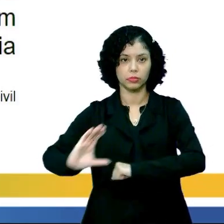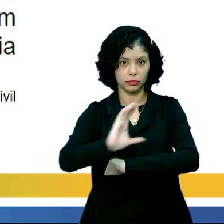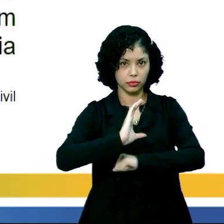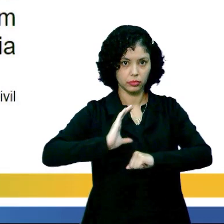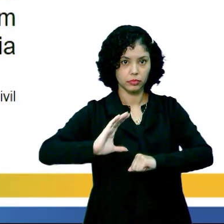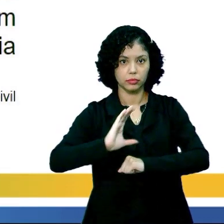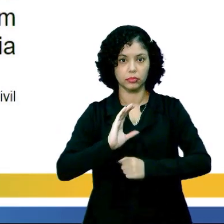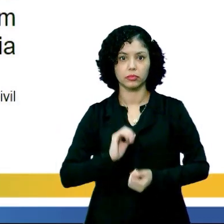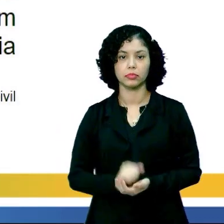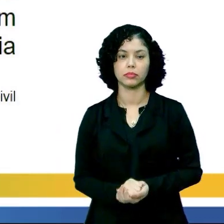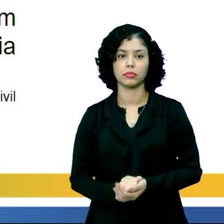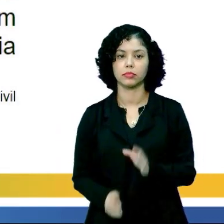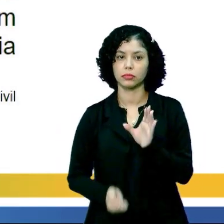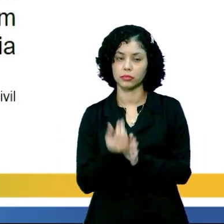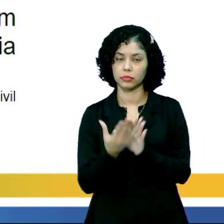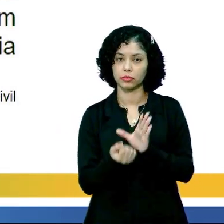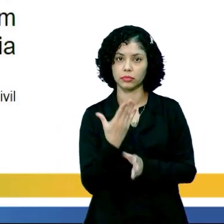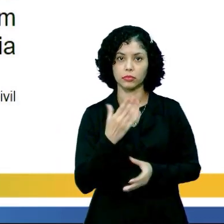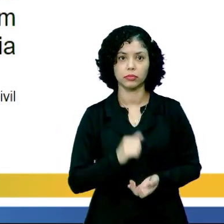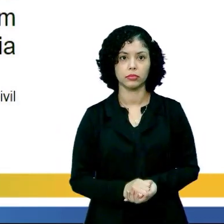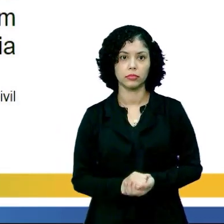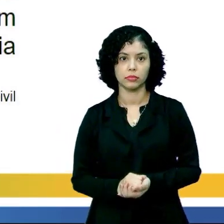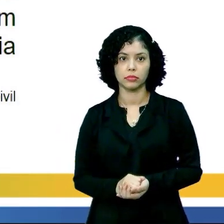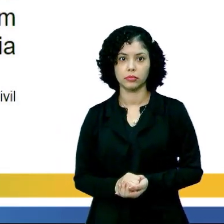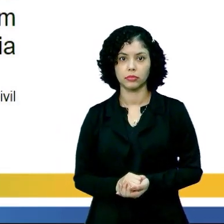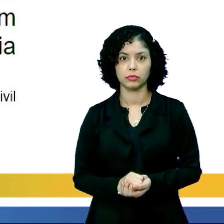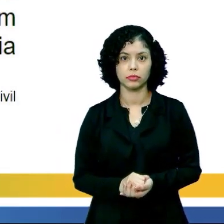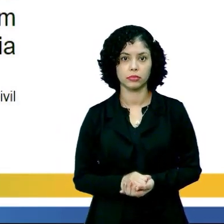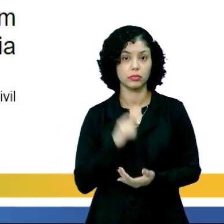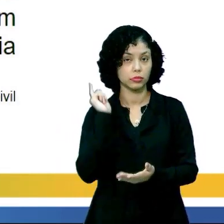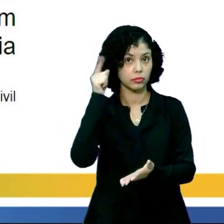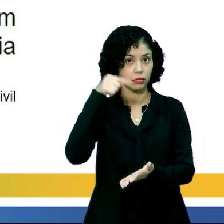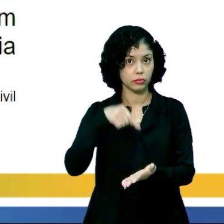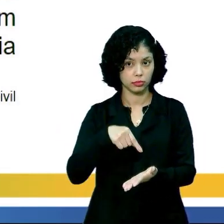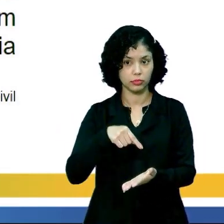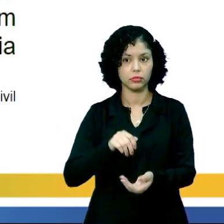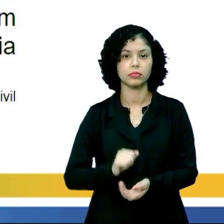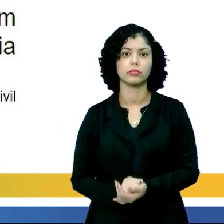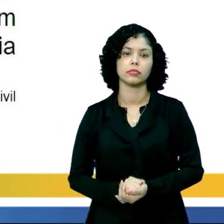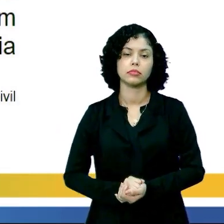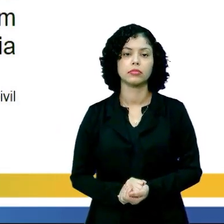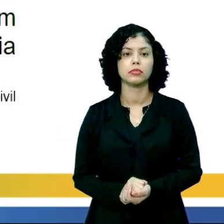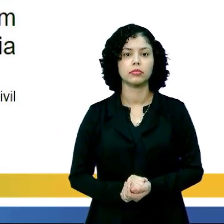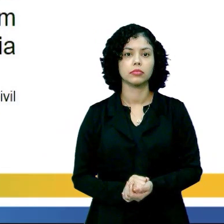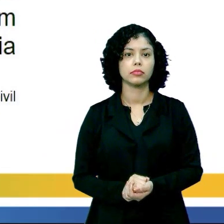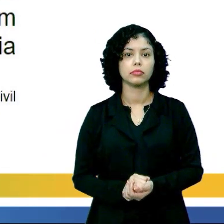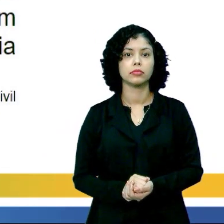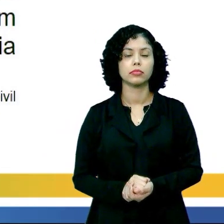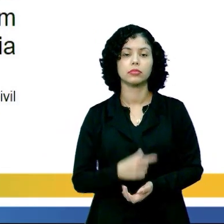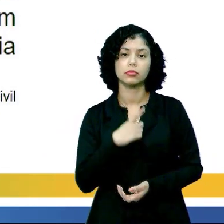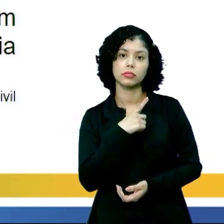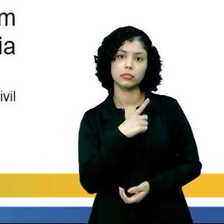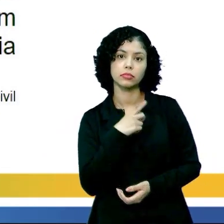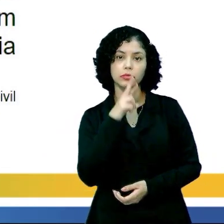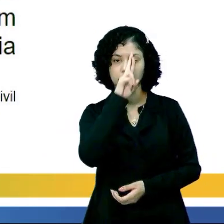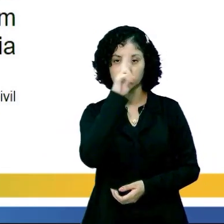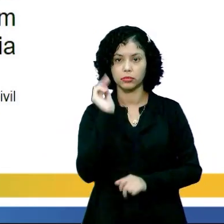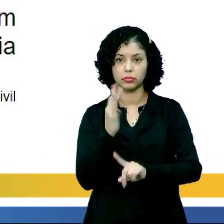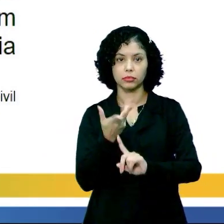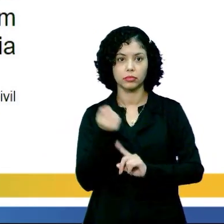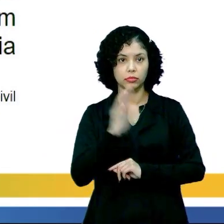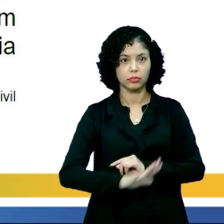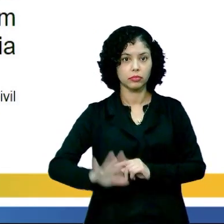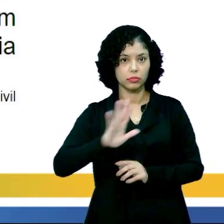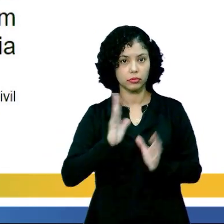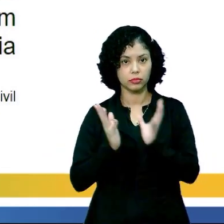do IPHAN, né? Que cria o IPHAN e que determina o que são patrimônios. Primeiro, constitui o patrimônio